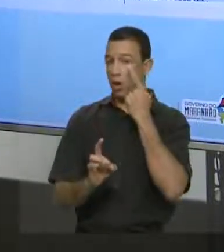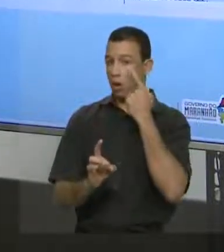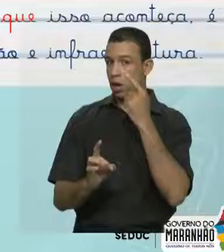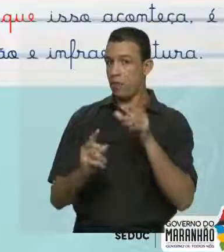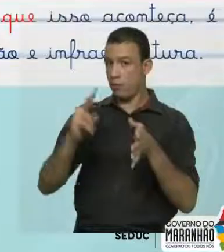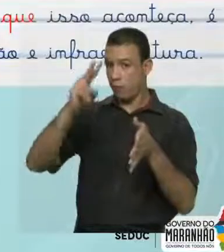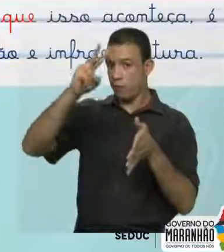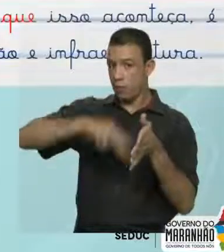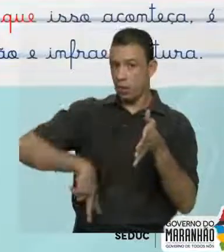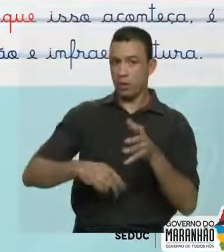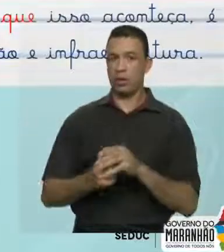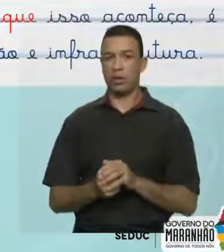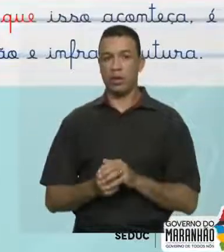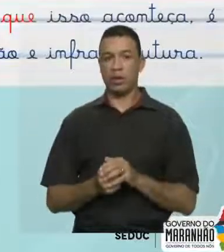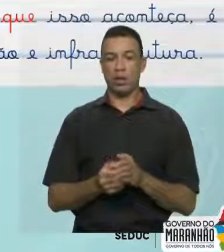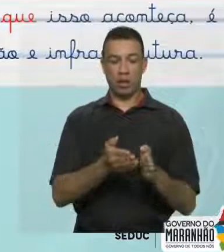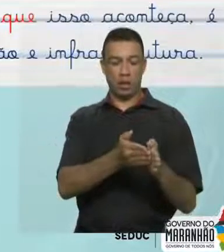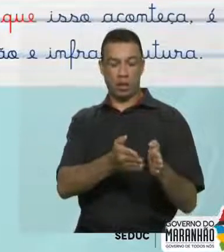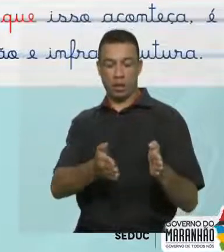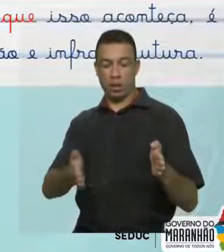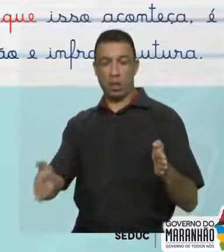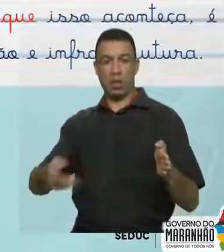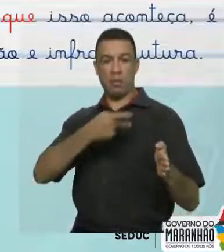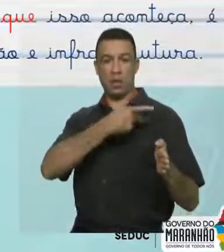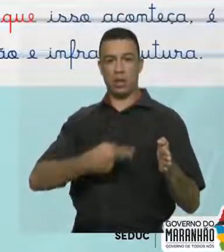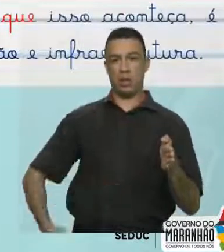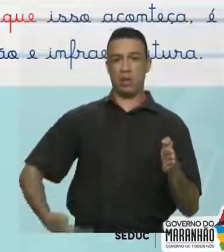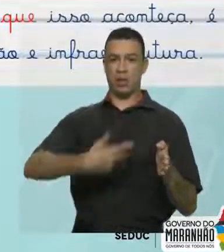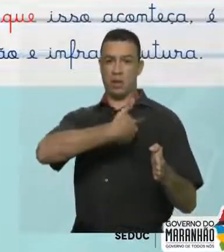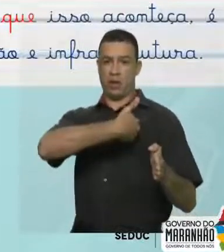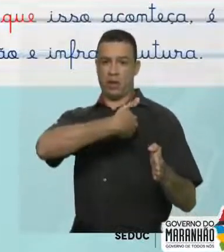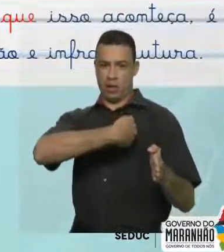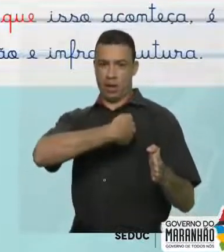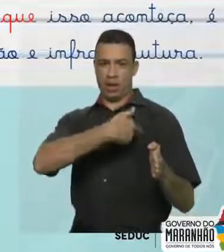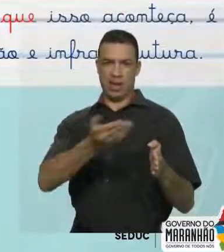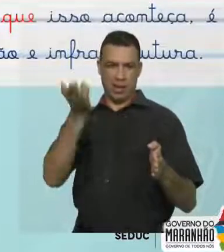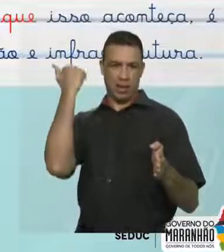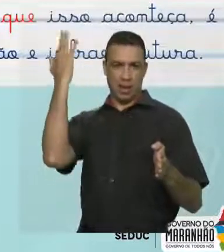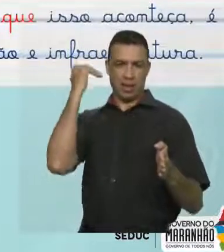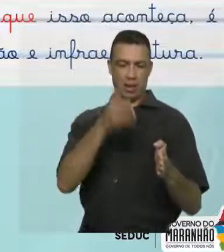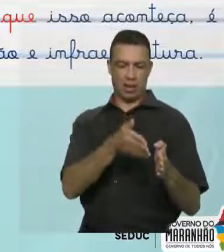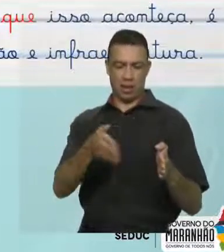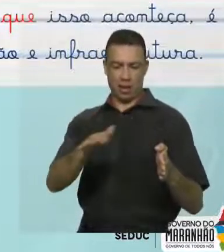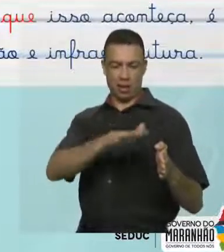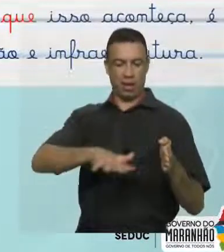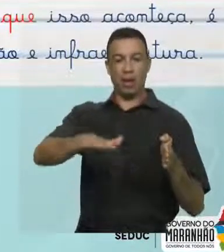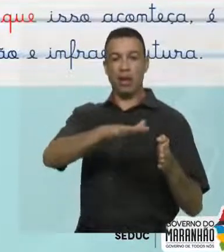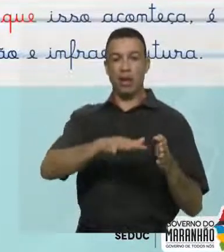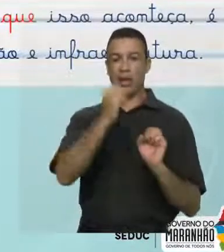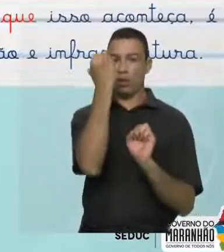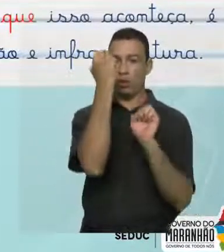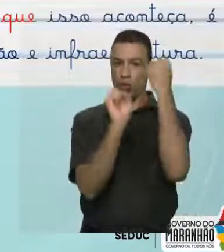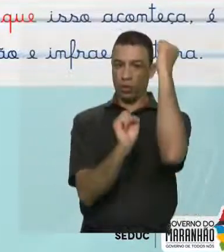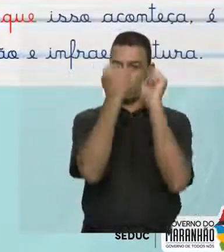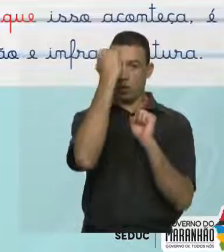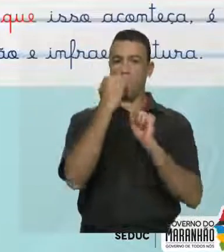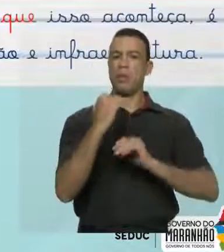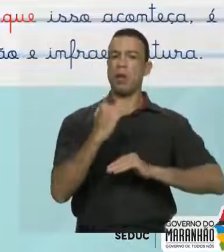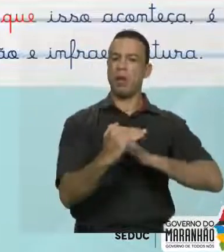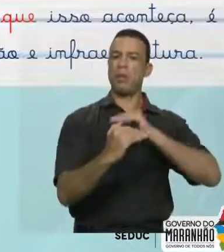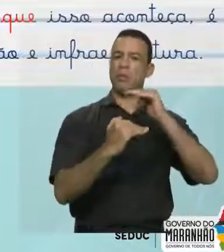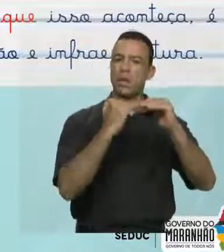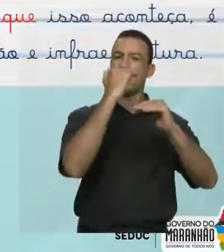durante a Era Vargas, a indústria brasileira começou a se desenvolver. Nesse período,